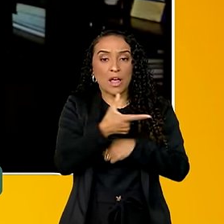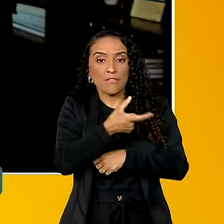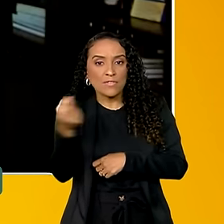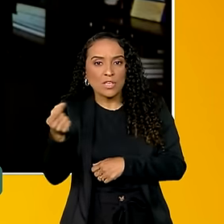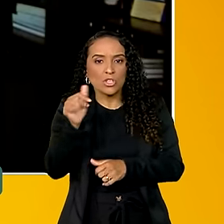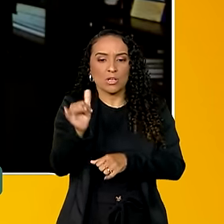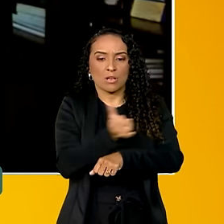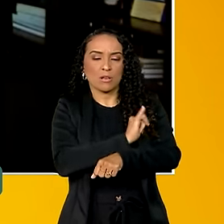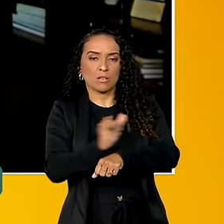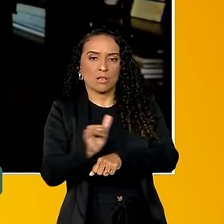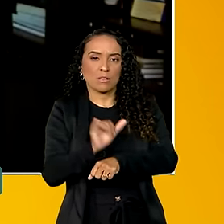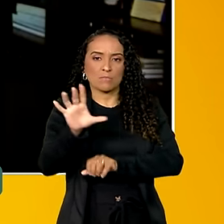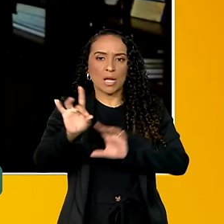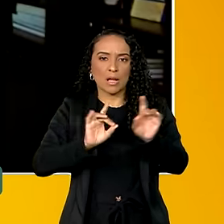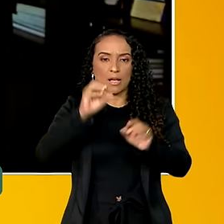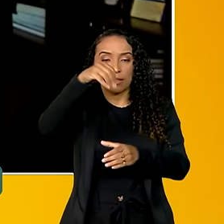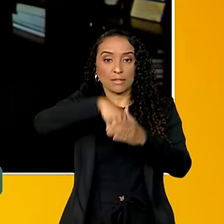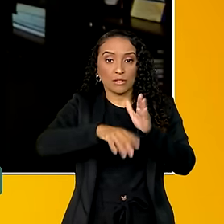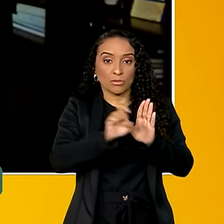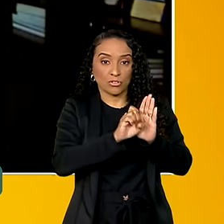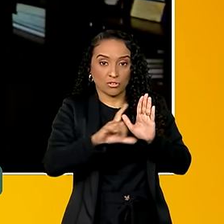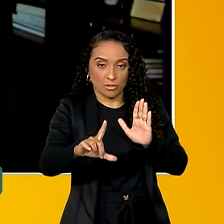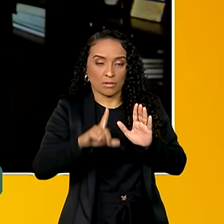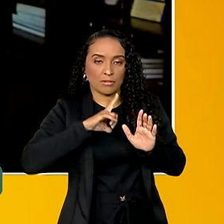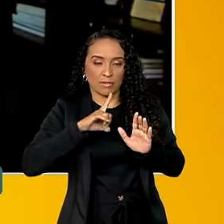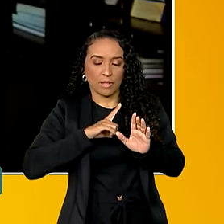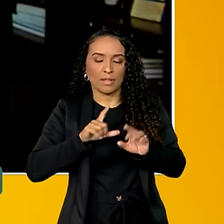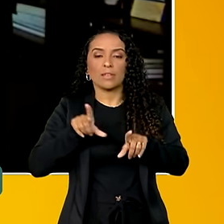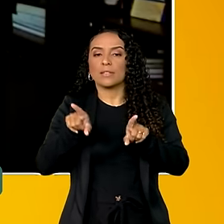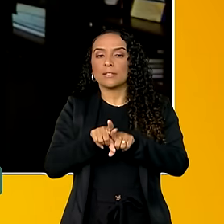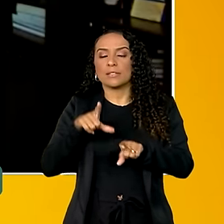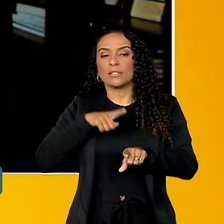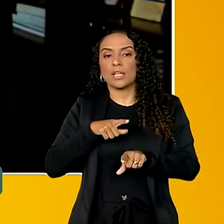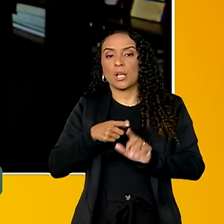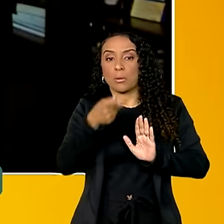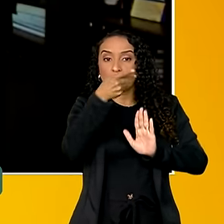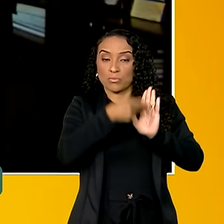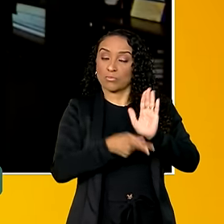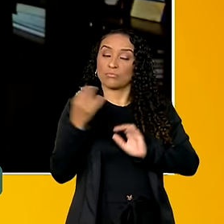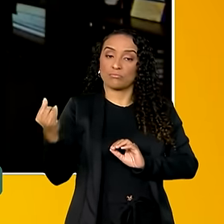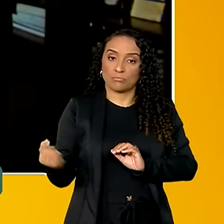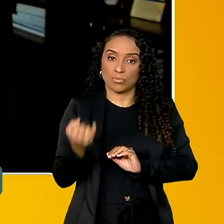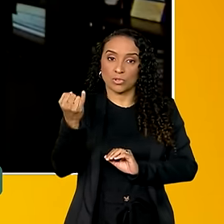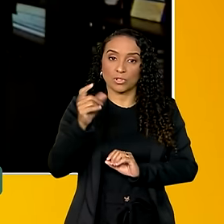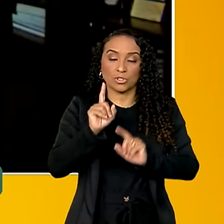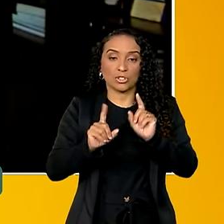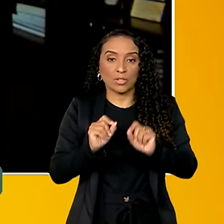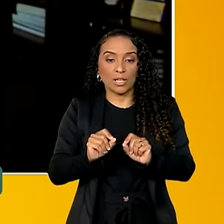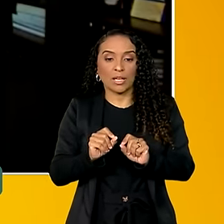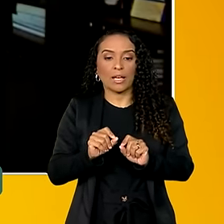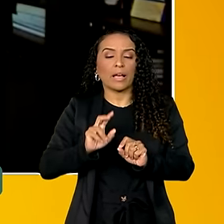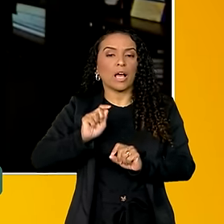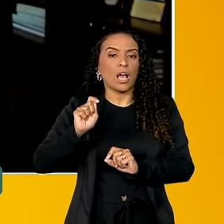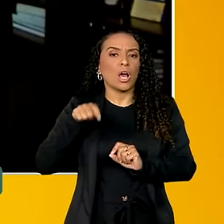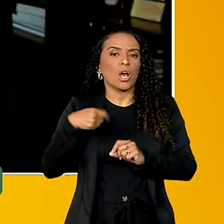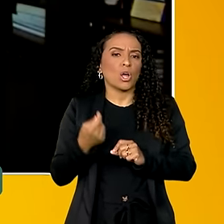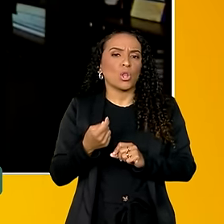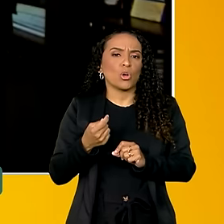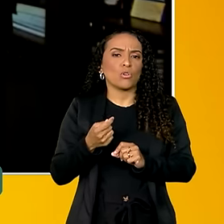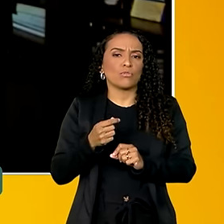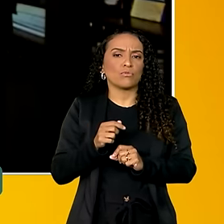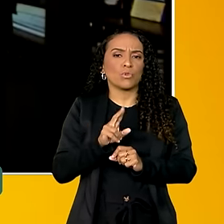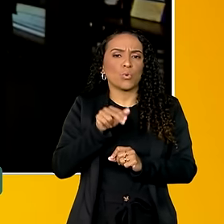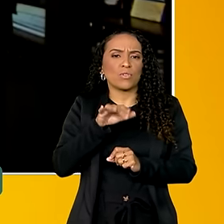são definidos no edital. E, finalmente, temos um projeto muito importante, que é a chamada Universal.